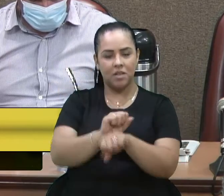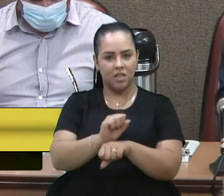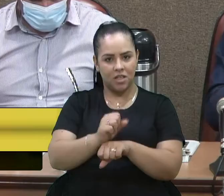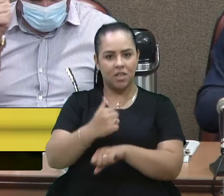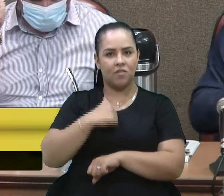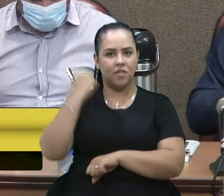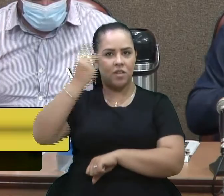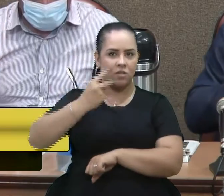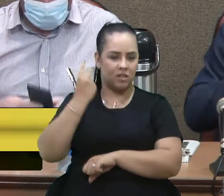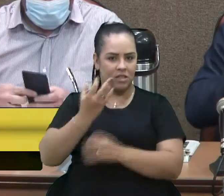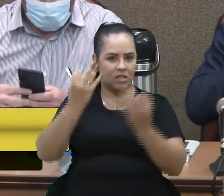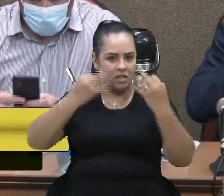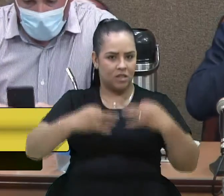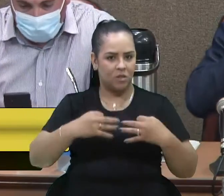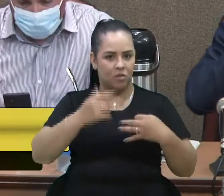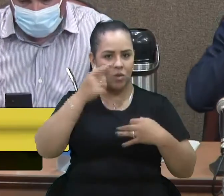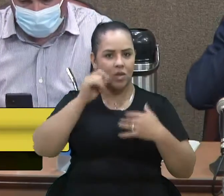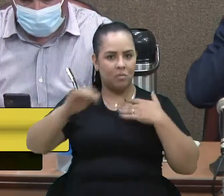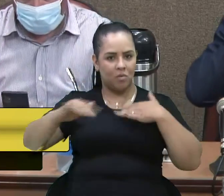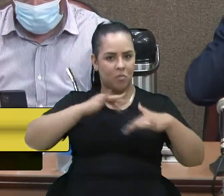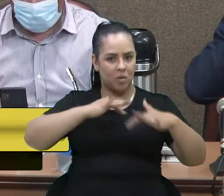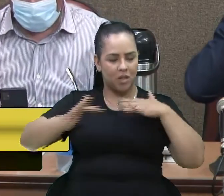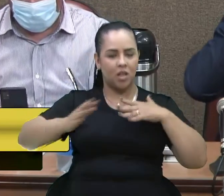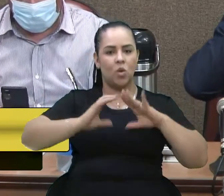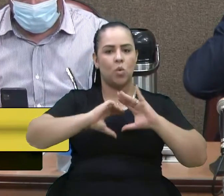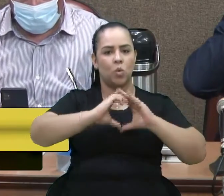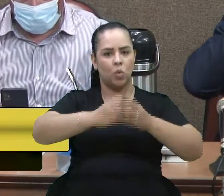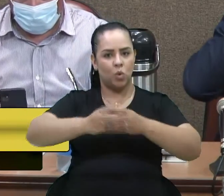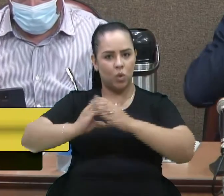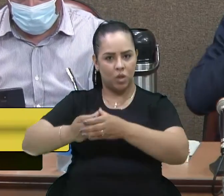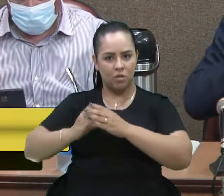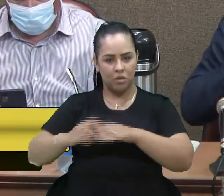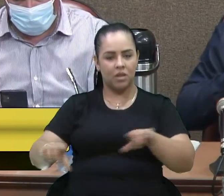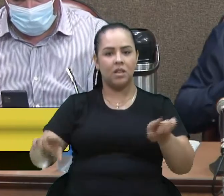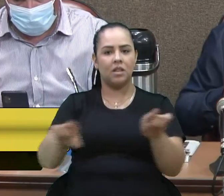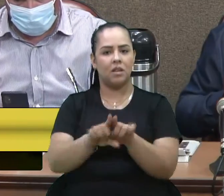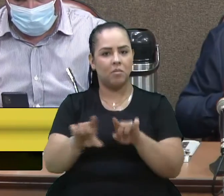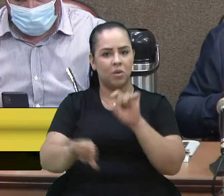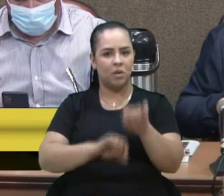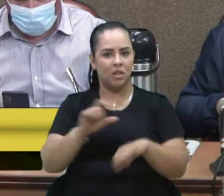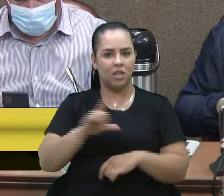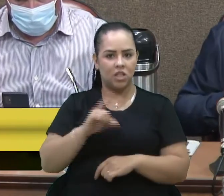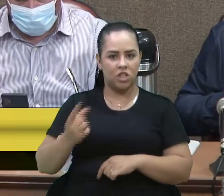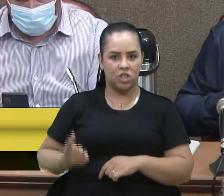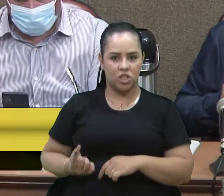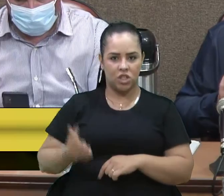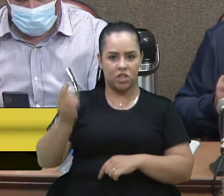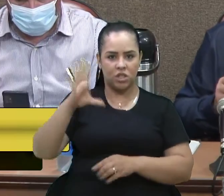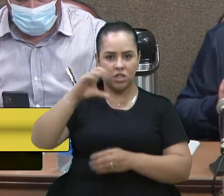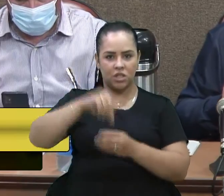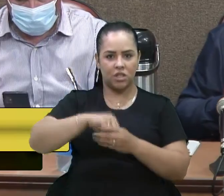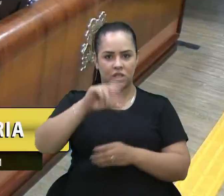certeza é para movimentar o turismo e a questão financeira da nossa cidade. Muito obrigado, senhor presidente.